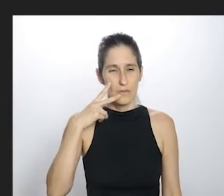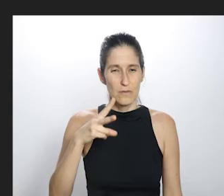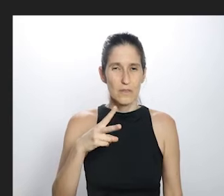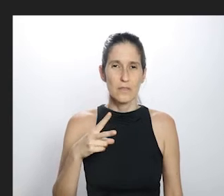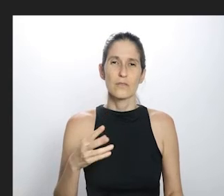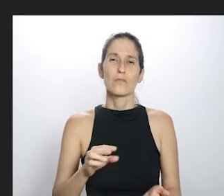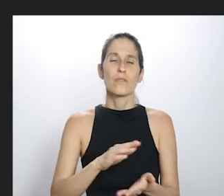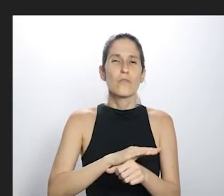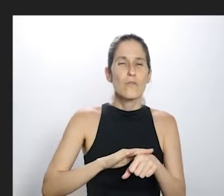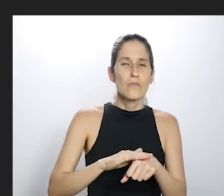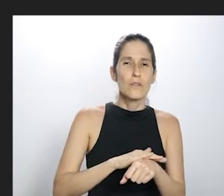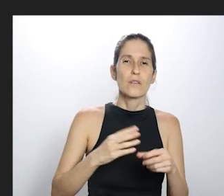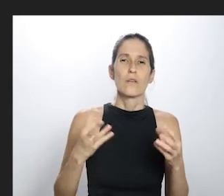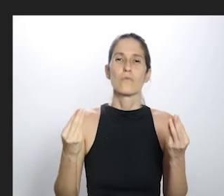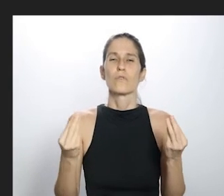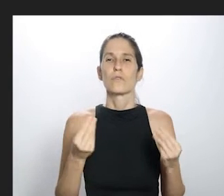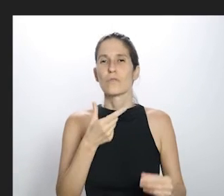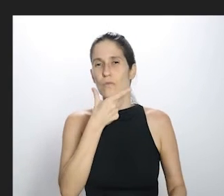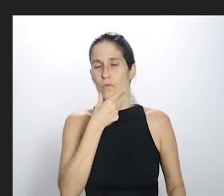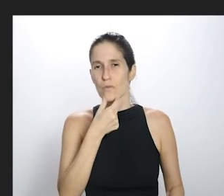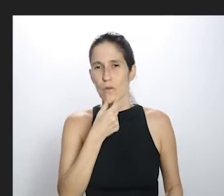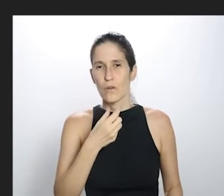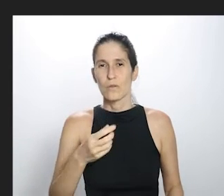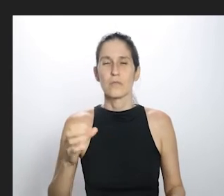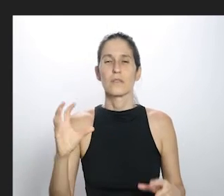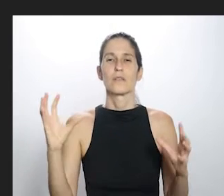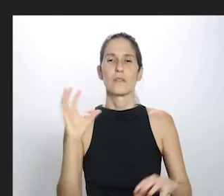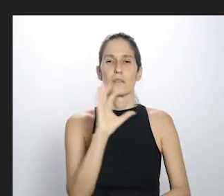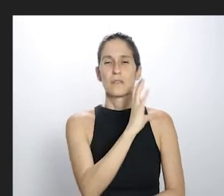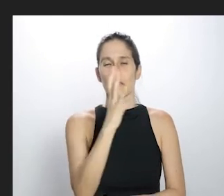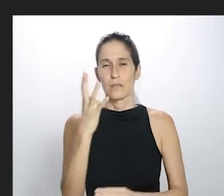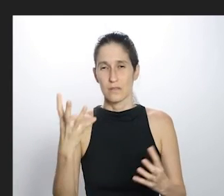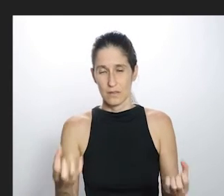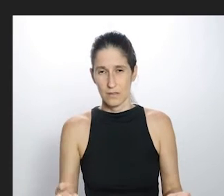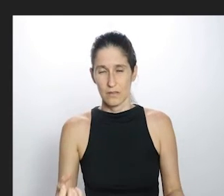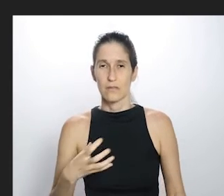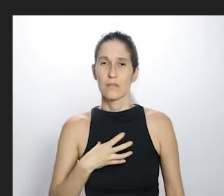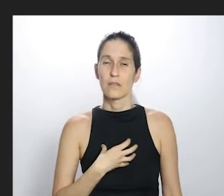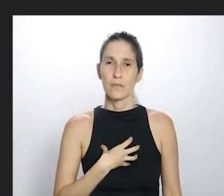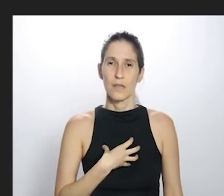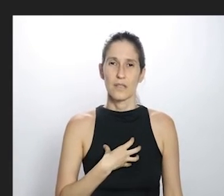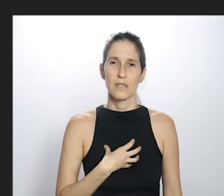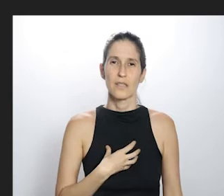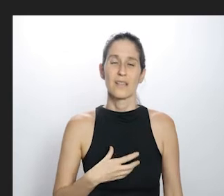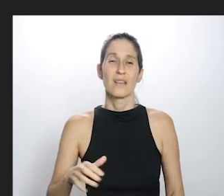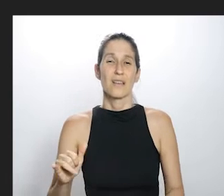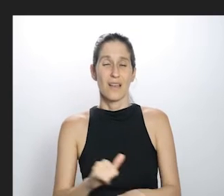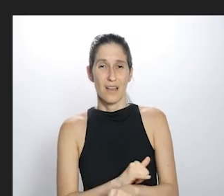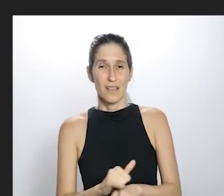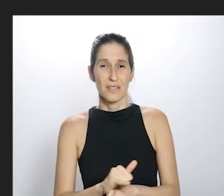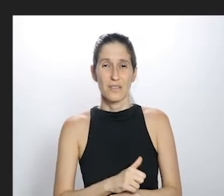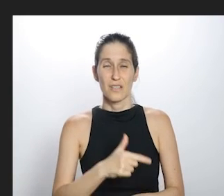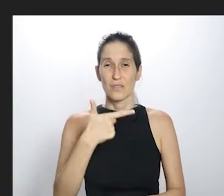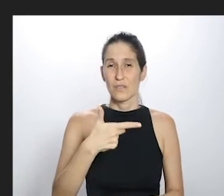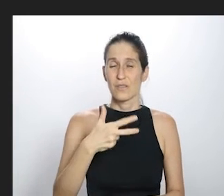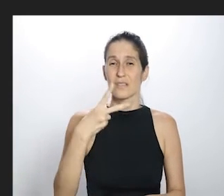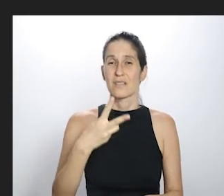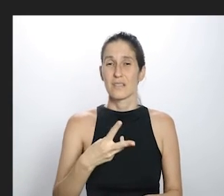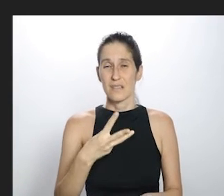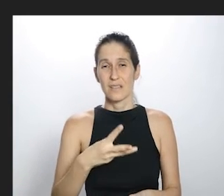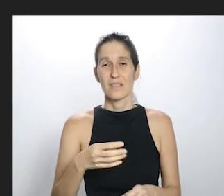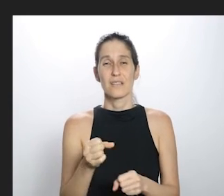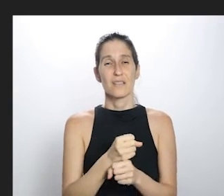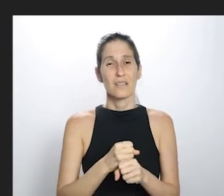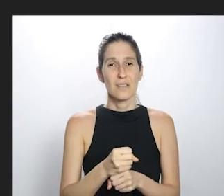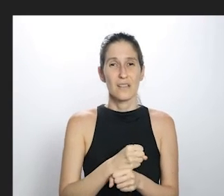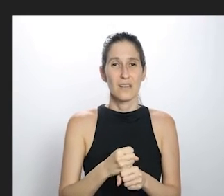muito com um grupo de homens de Serra Preta, que vivem em pleno sertão, da Bahia, e que ficam, às vezes, dois, três anos